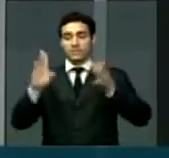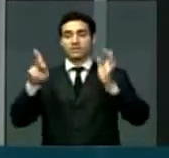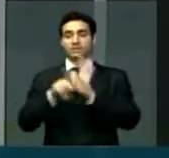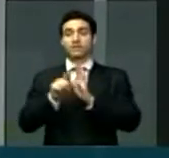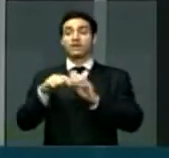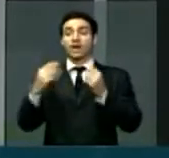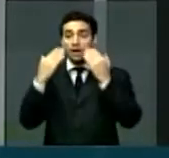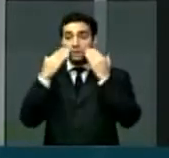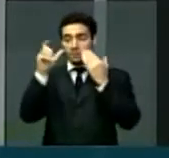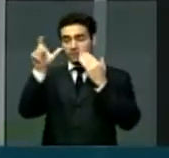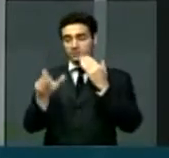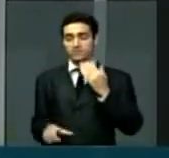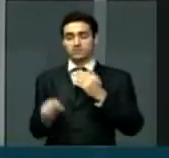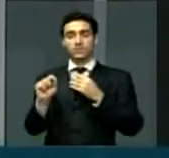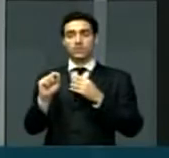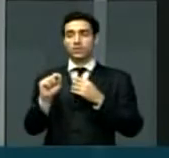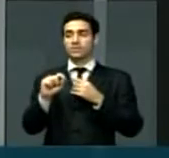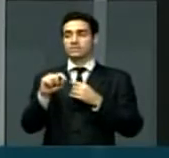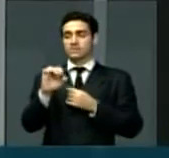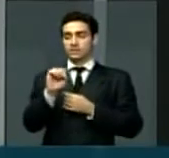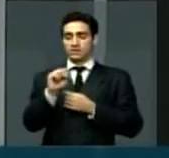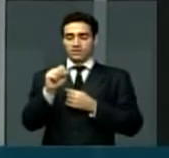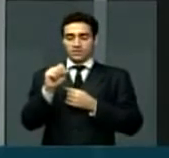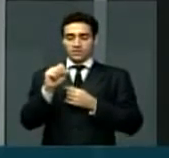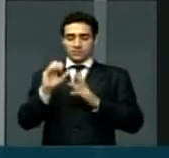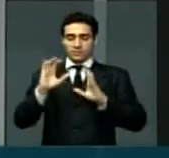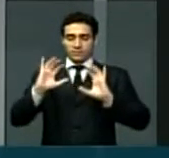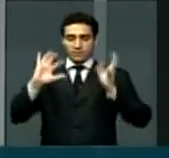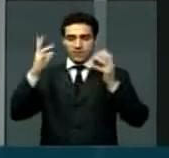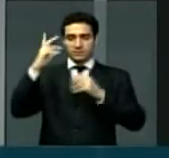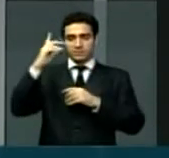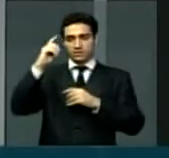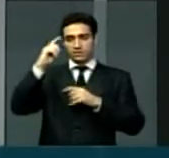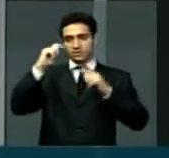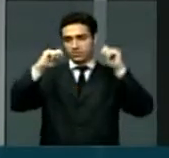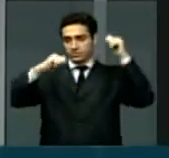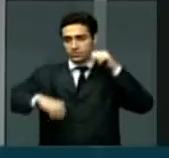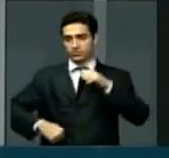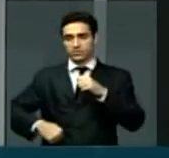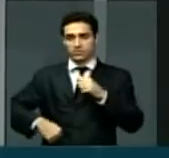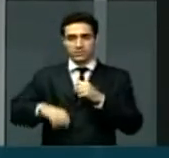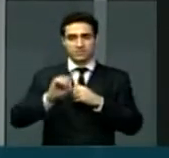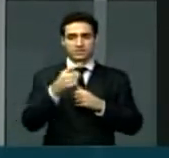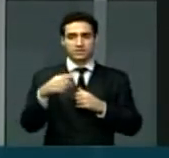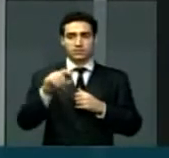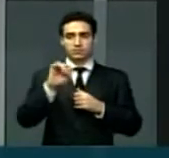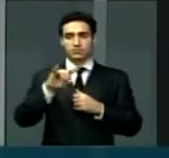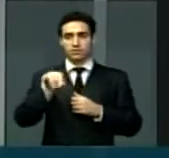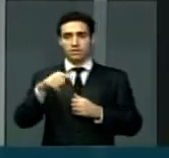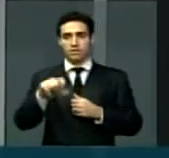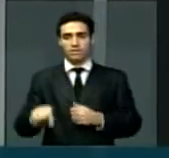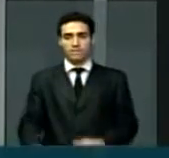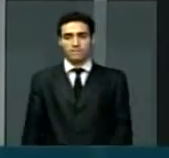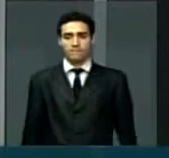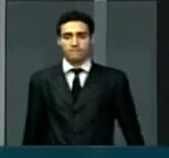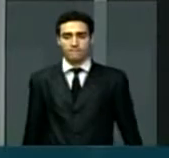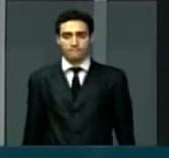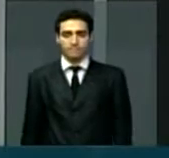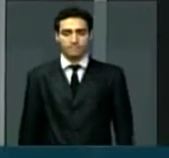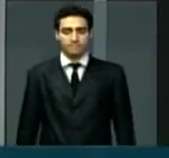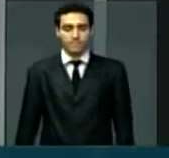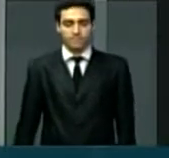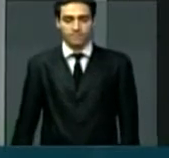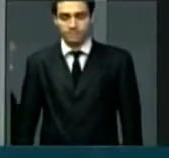apresentação do São João este ano para o mundo inteiro. É a primeira vez na história do